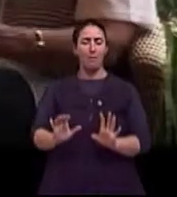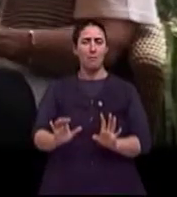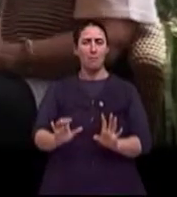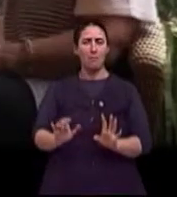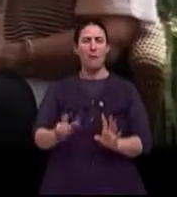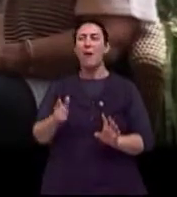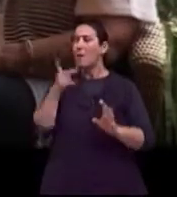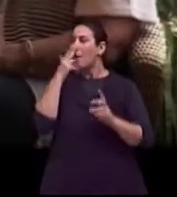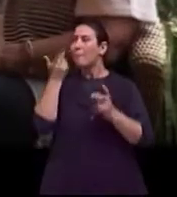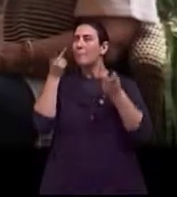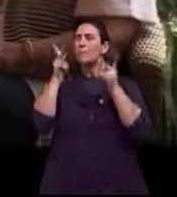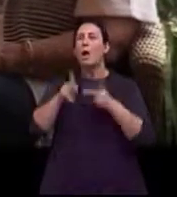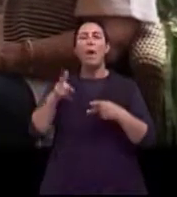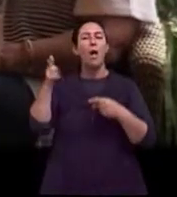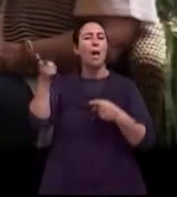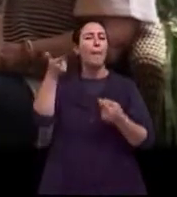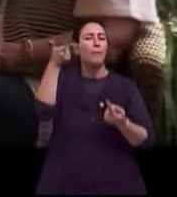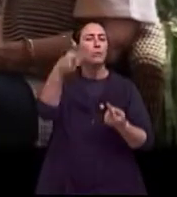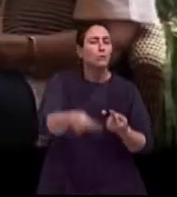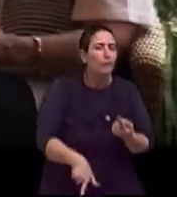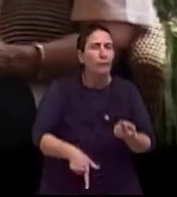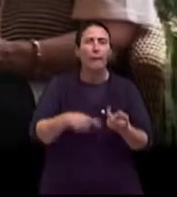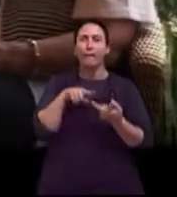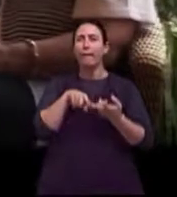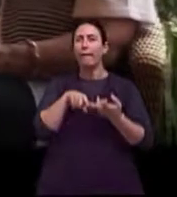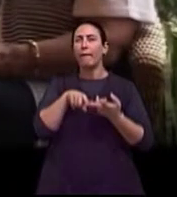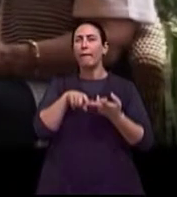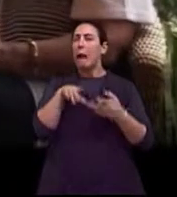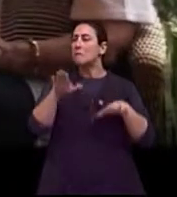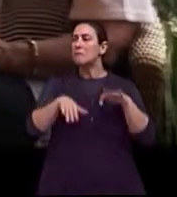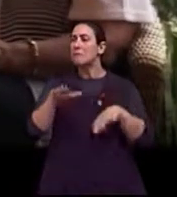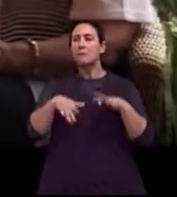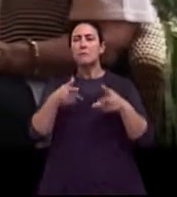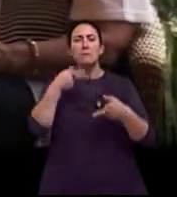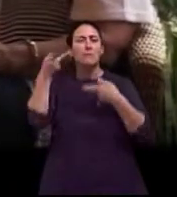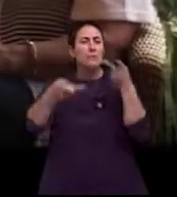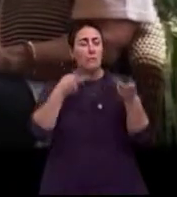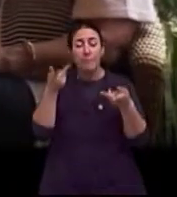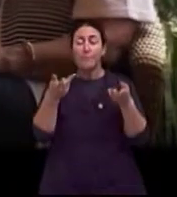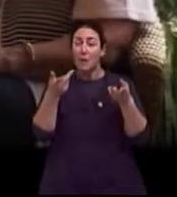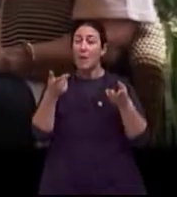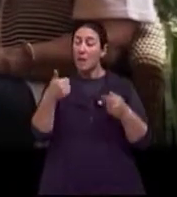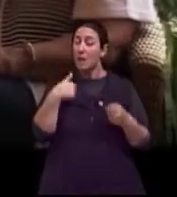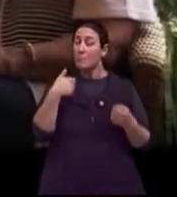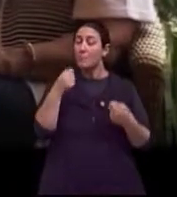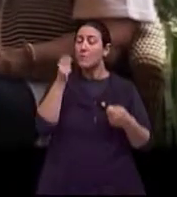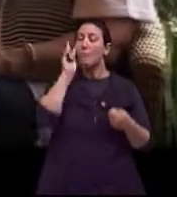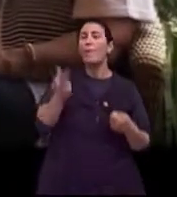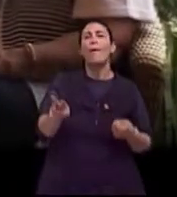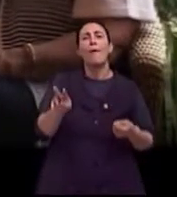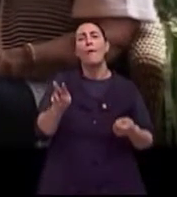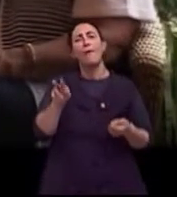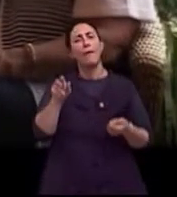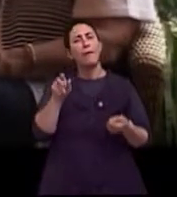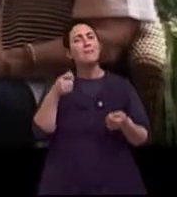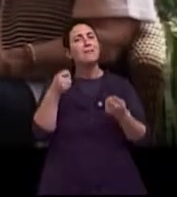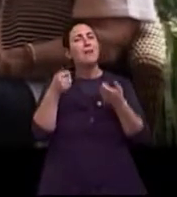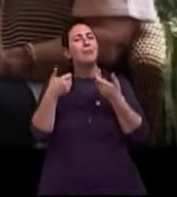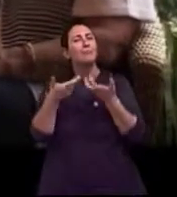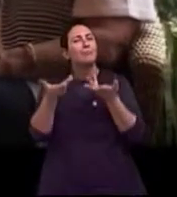repetitiva. A pessoa fica com manias. Então a gente tem que ver... deixar a coisa